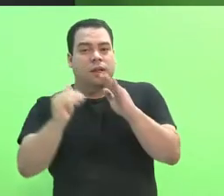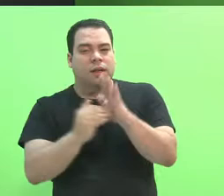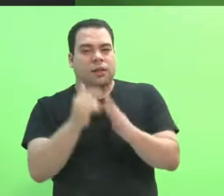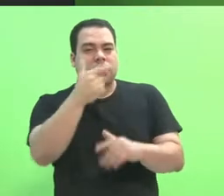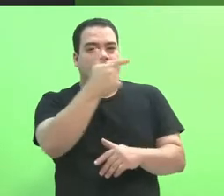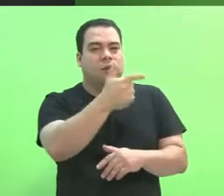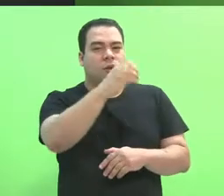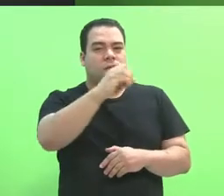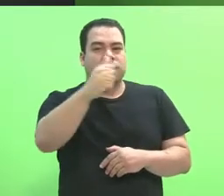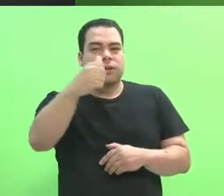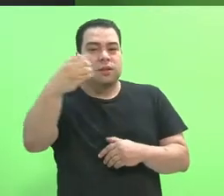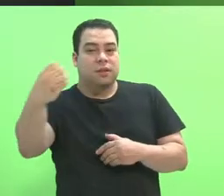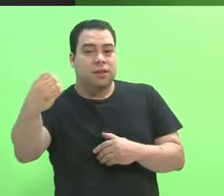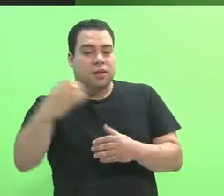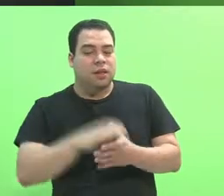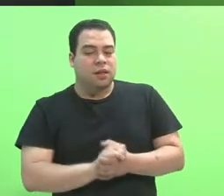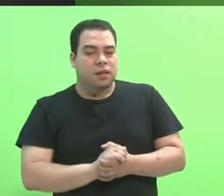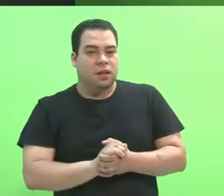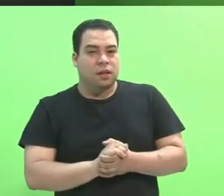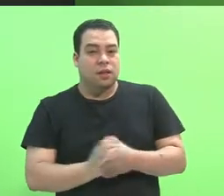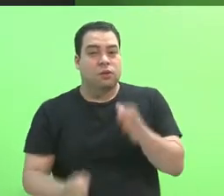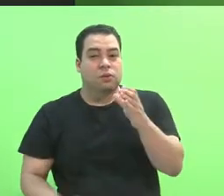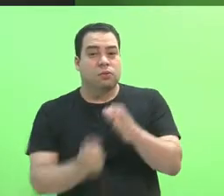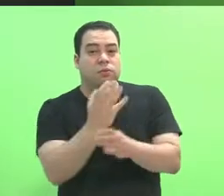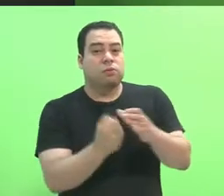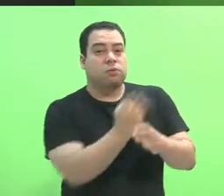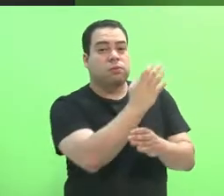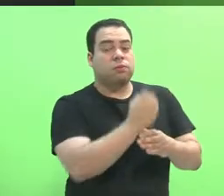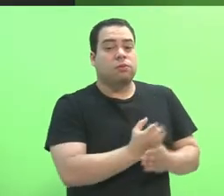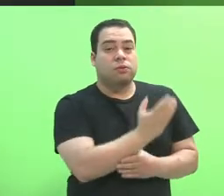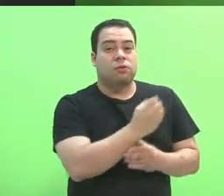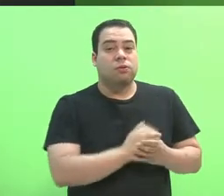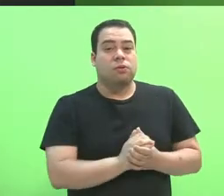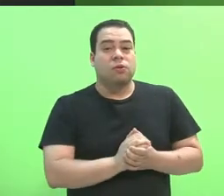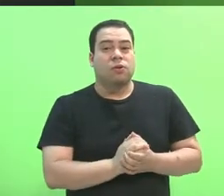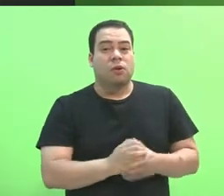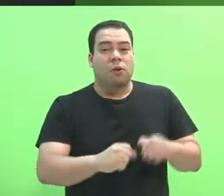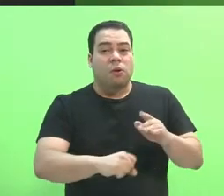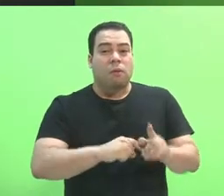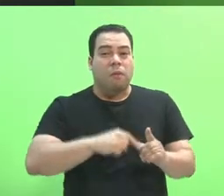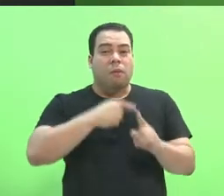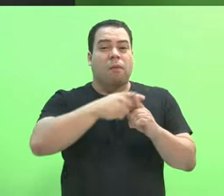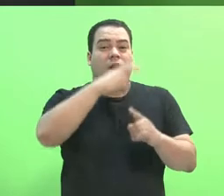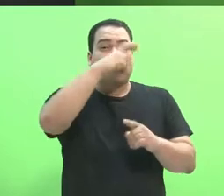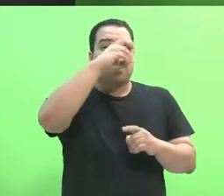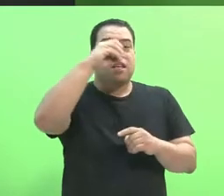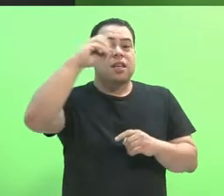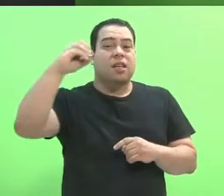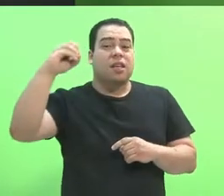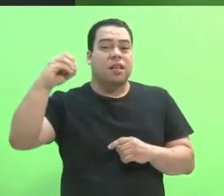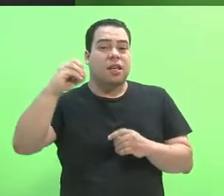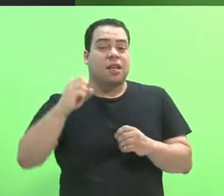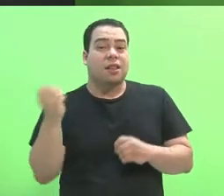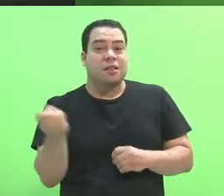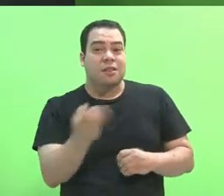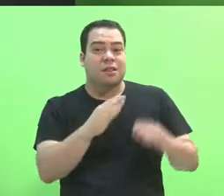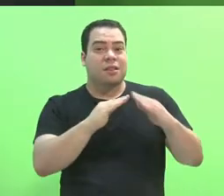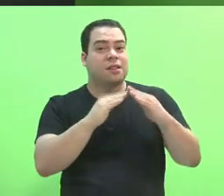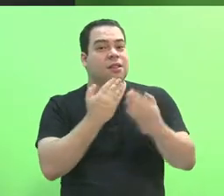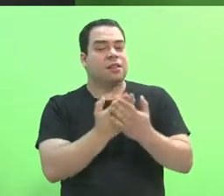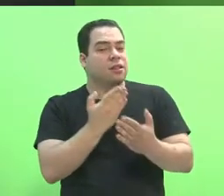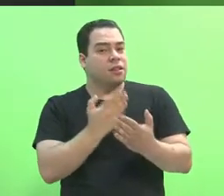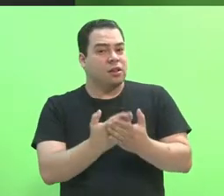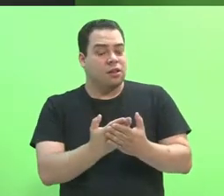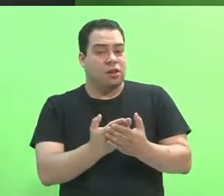o Ministério da Educação concretizou a construção de mais de 500 novas unidades referentes